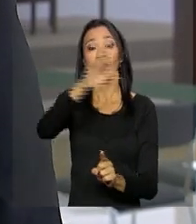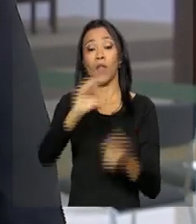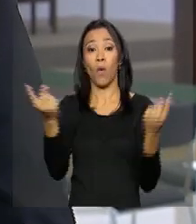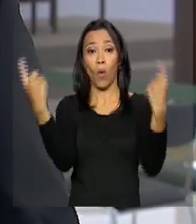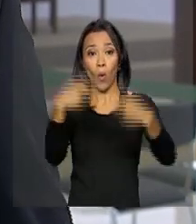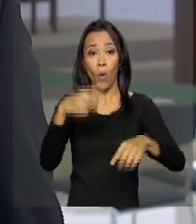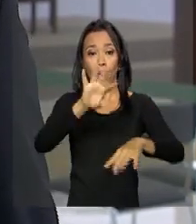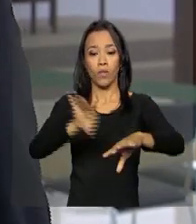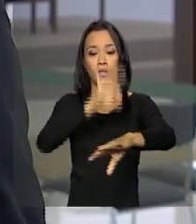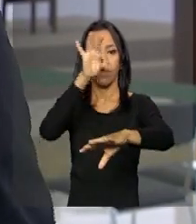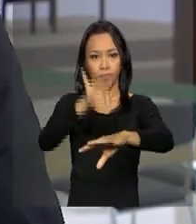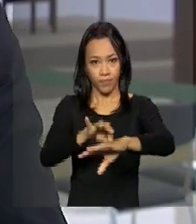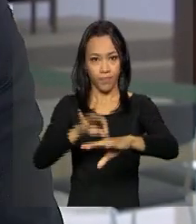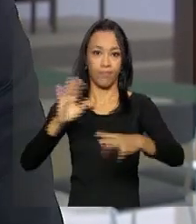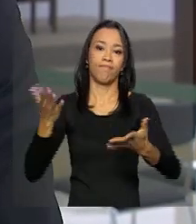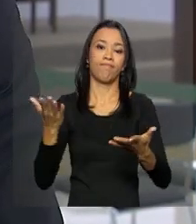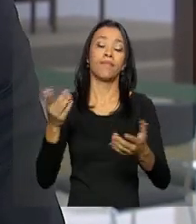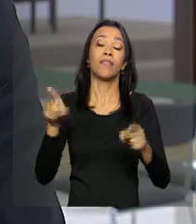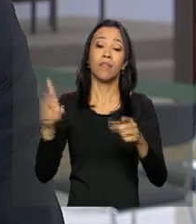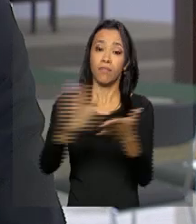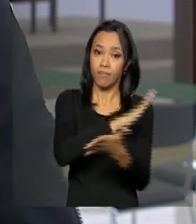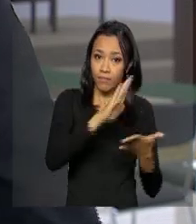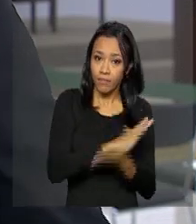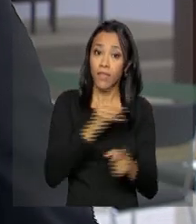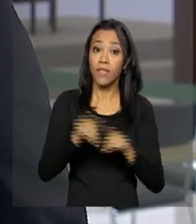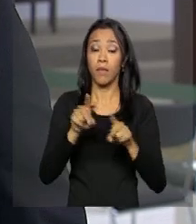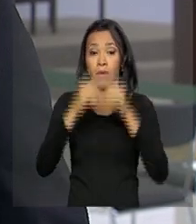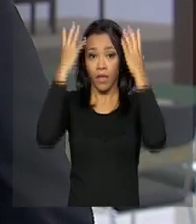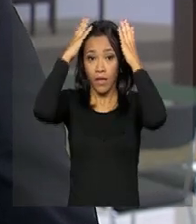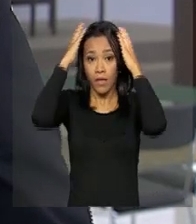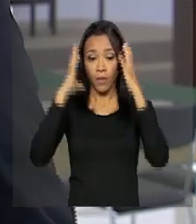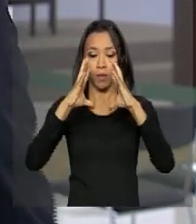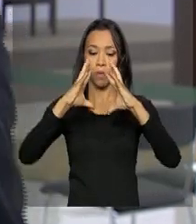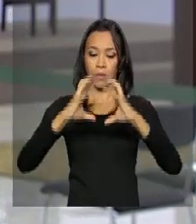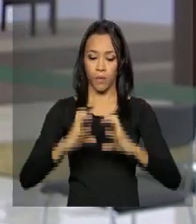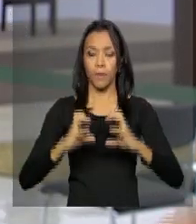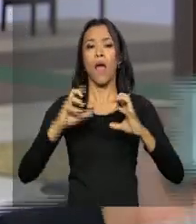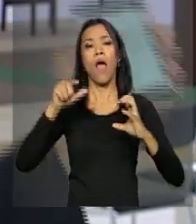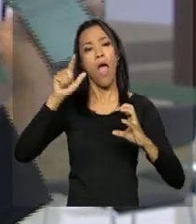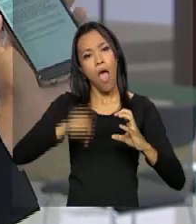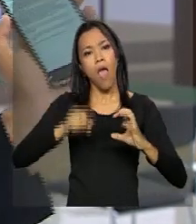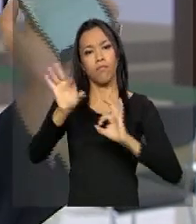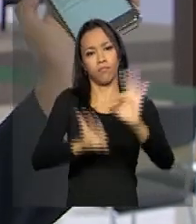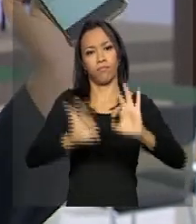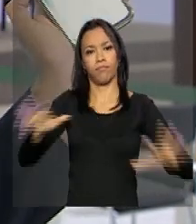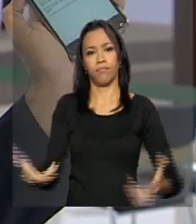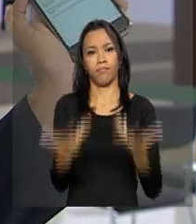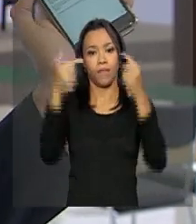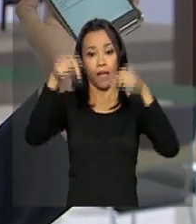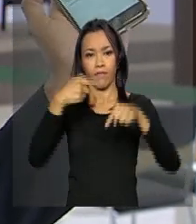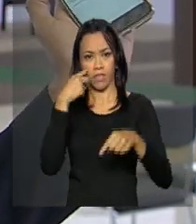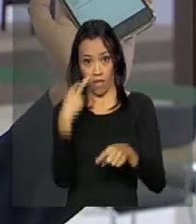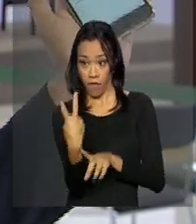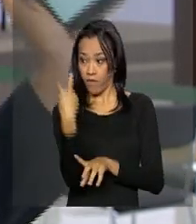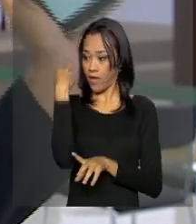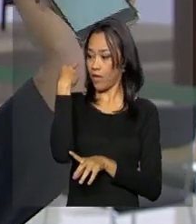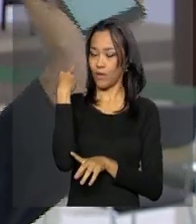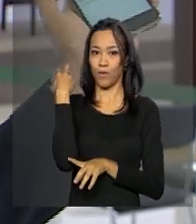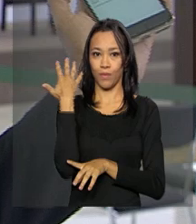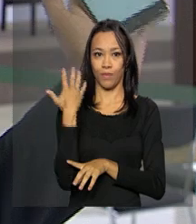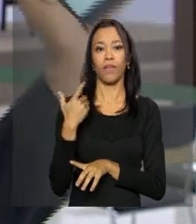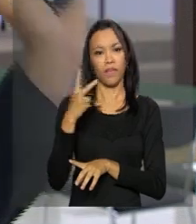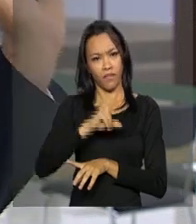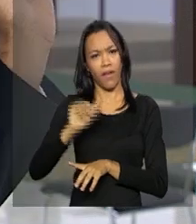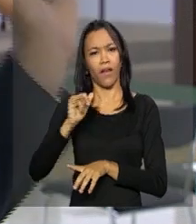e também à microcefalia. O evento vai acontecer aqui no segundo andar do Palácio do Planalto, inclusive para ver aqui atrás, onde o